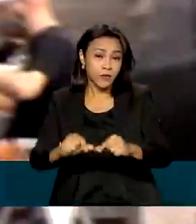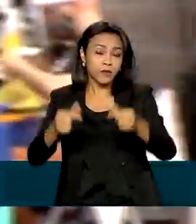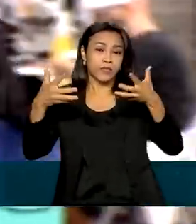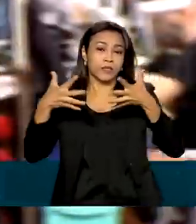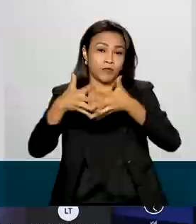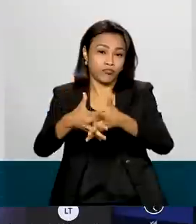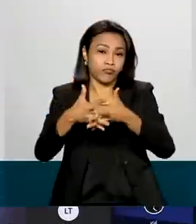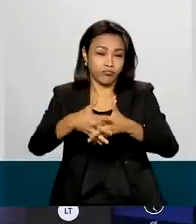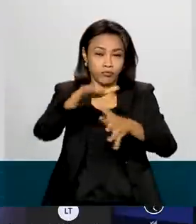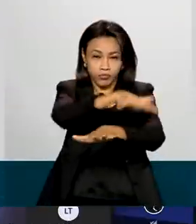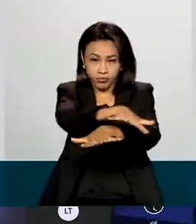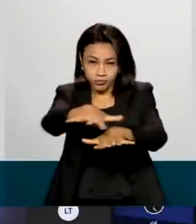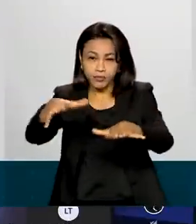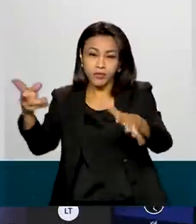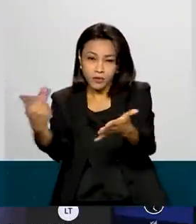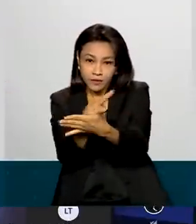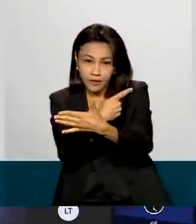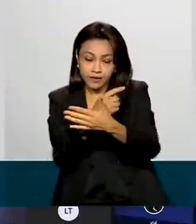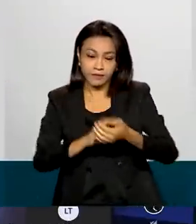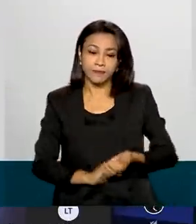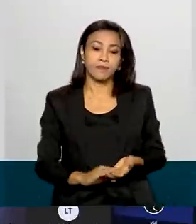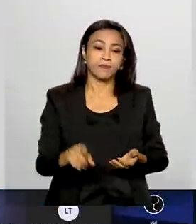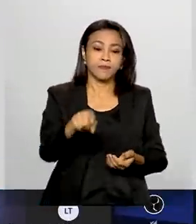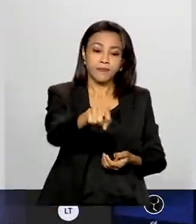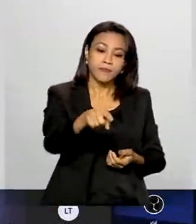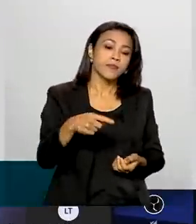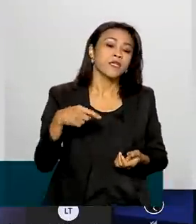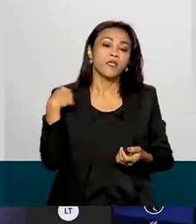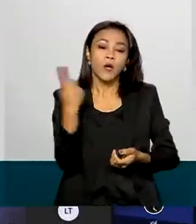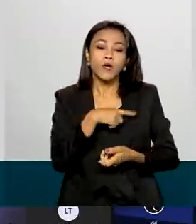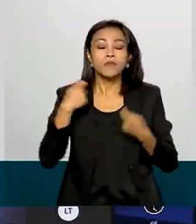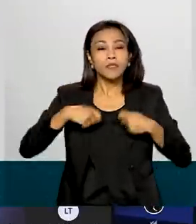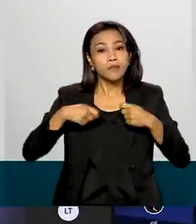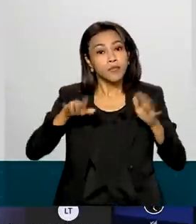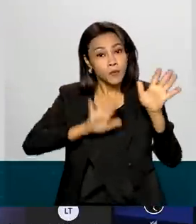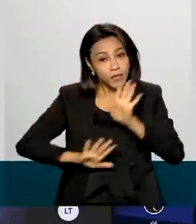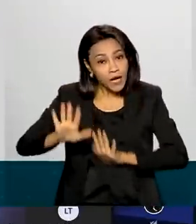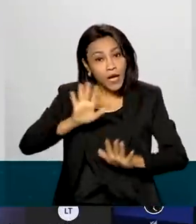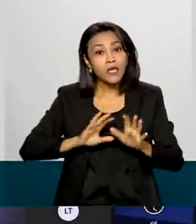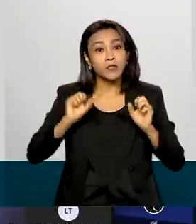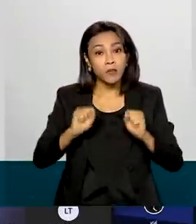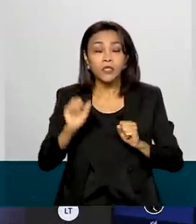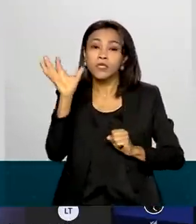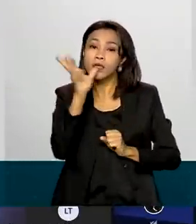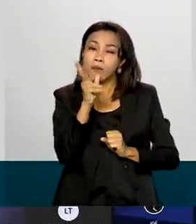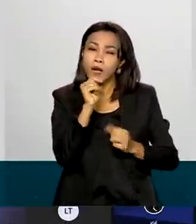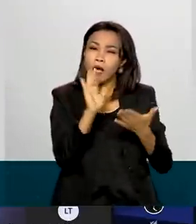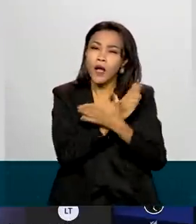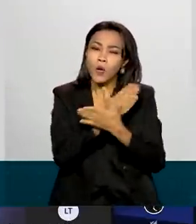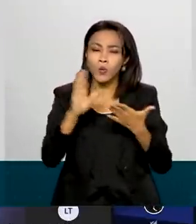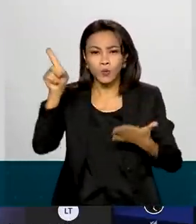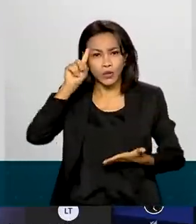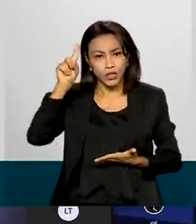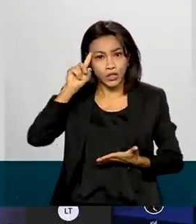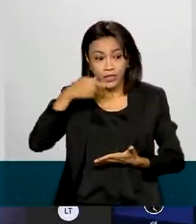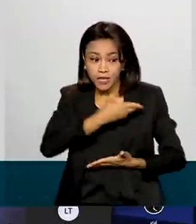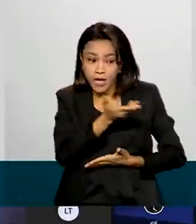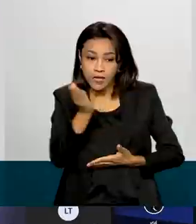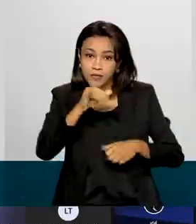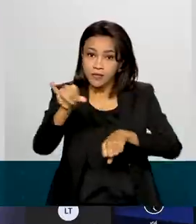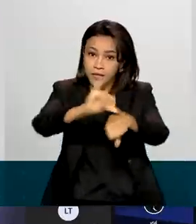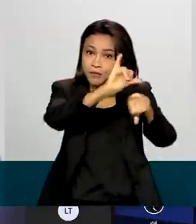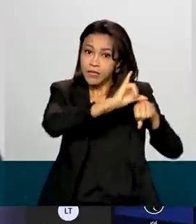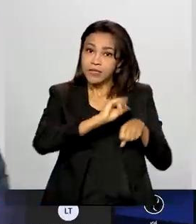estações. Nós temos que tomar todo o cuidado do mundo, porque pode demorar alguns dias e essas capitais não conseguirem ser